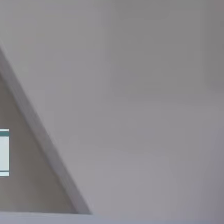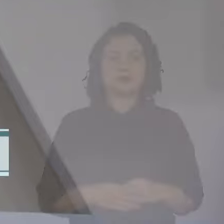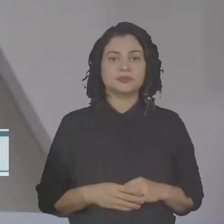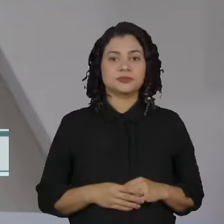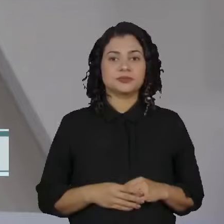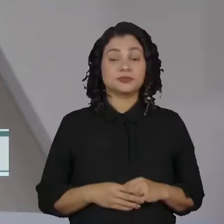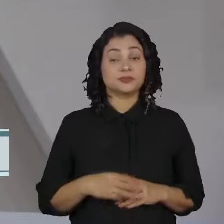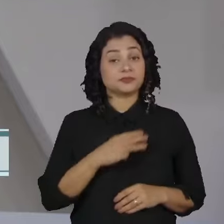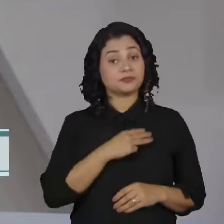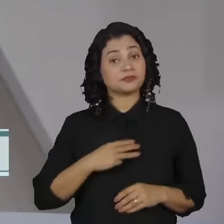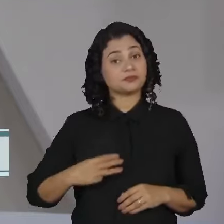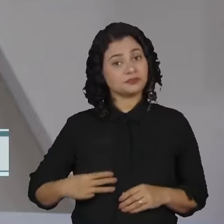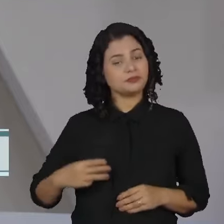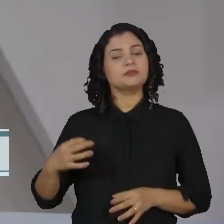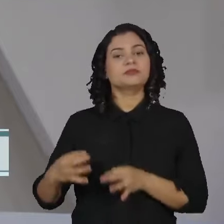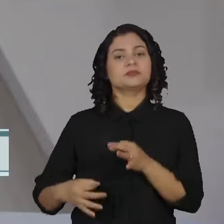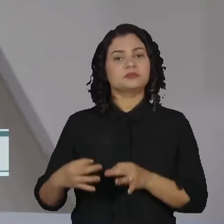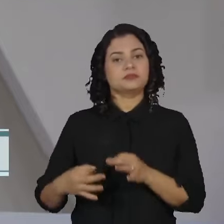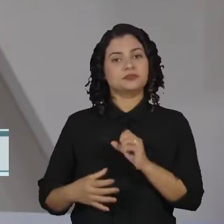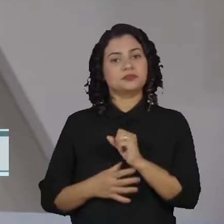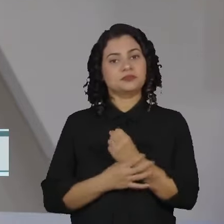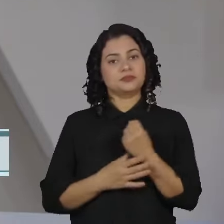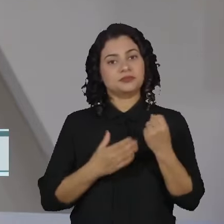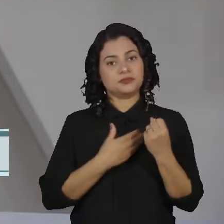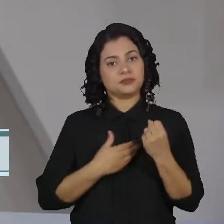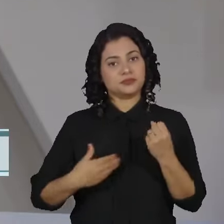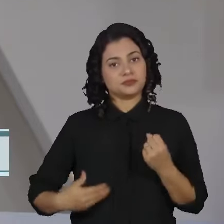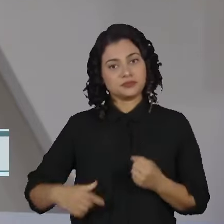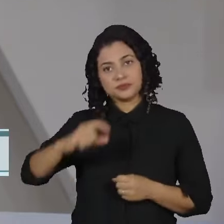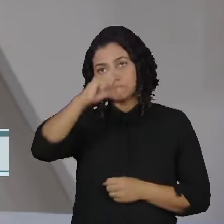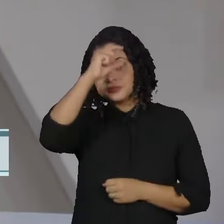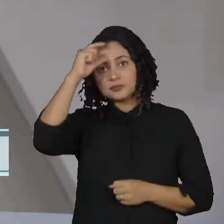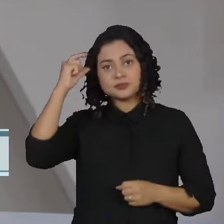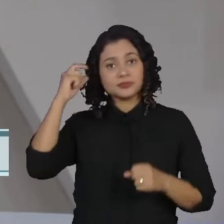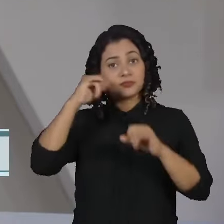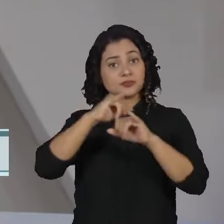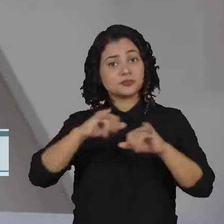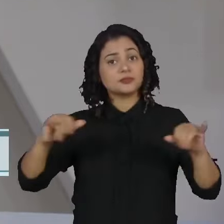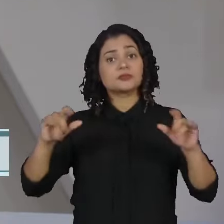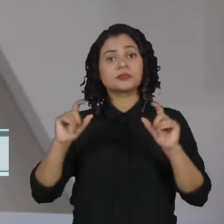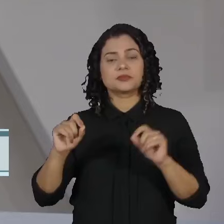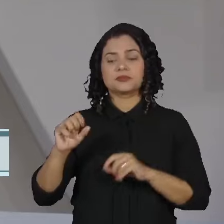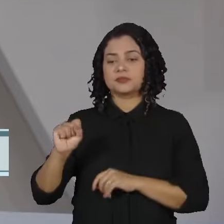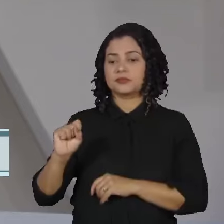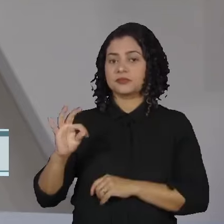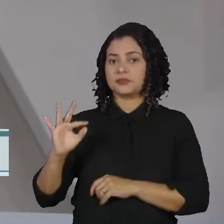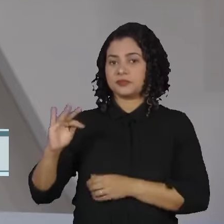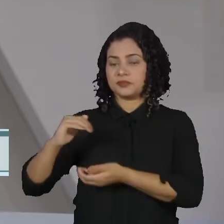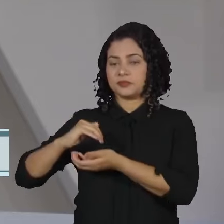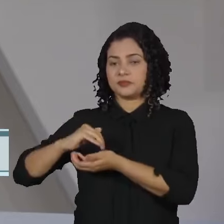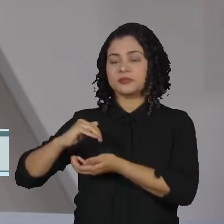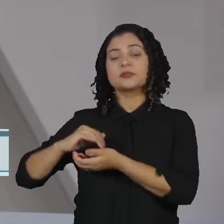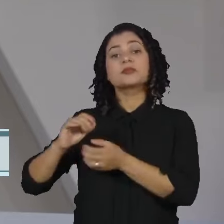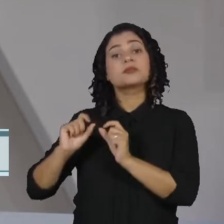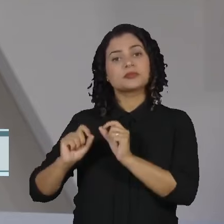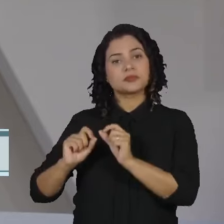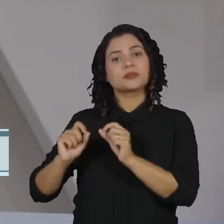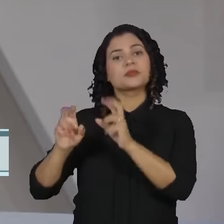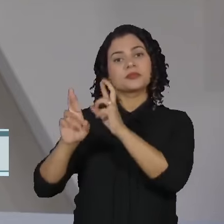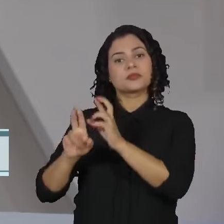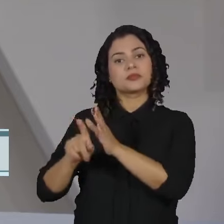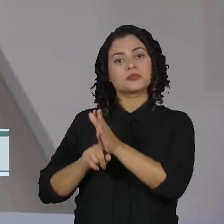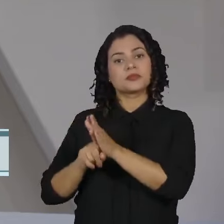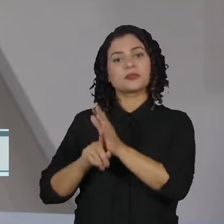O ministro da Justiça e da Segurança Pública, Ricardo Lewandowski, anunciou que o STF homologou a delação premiada de